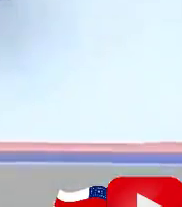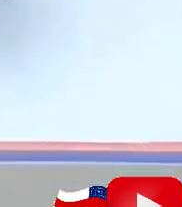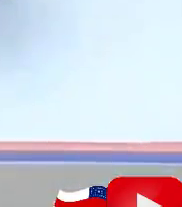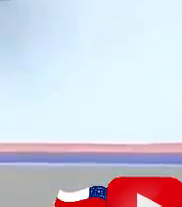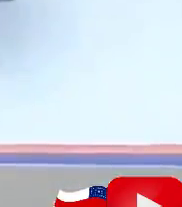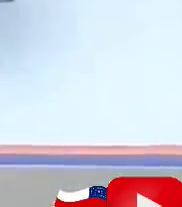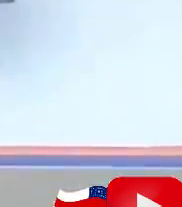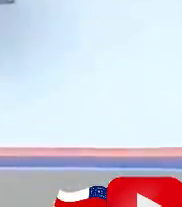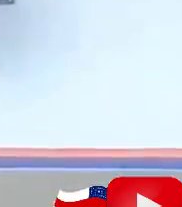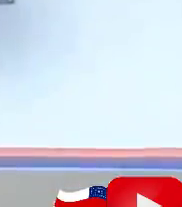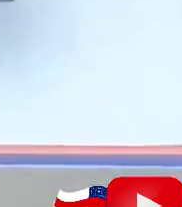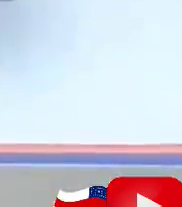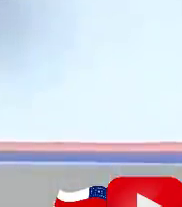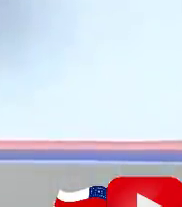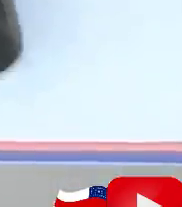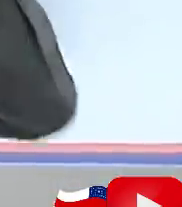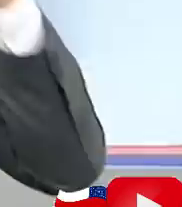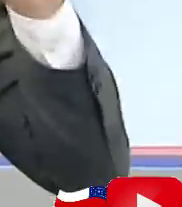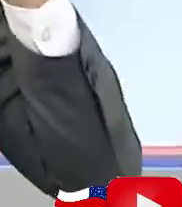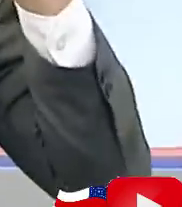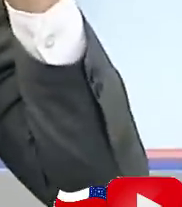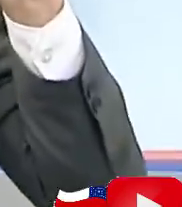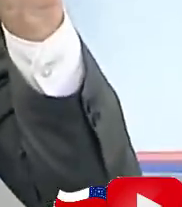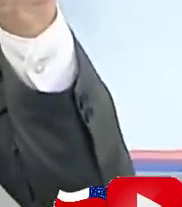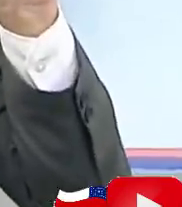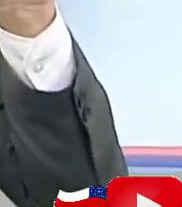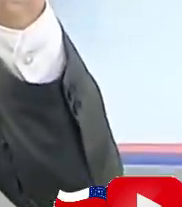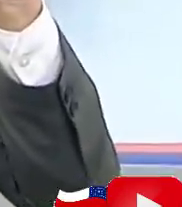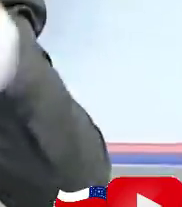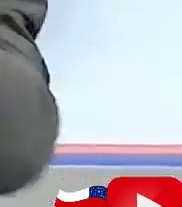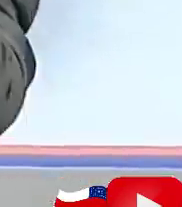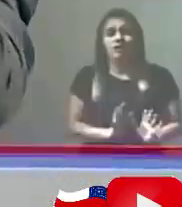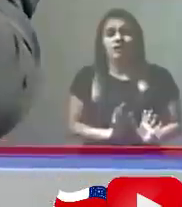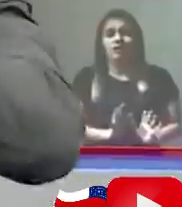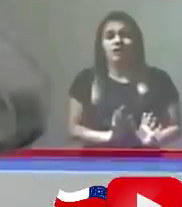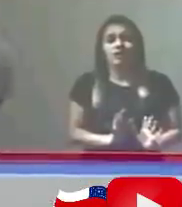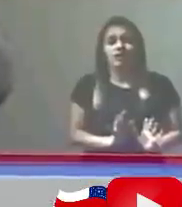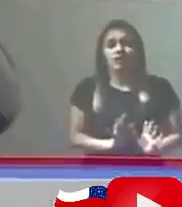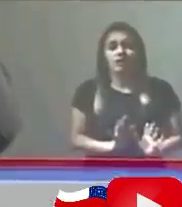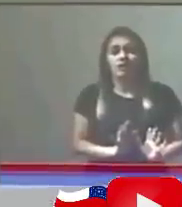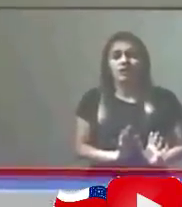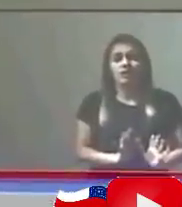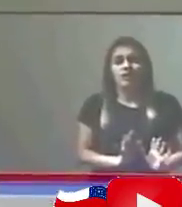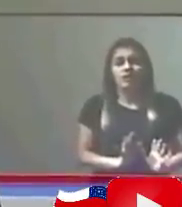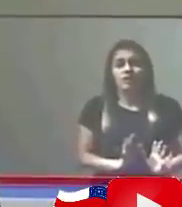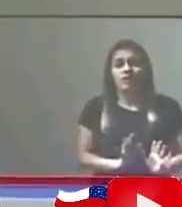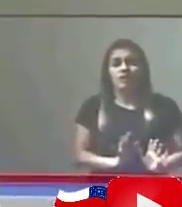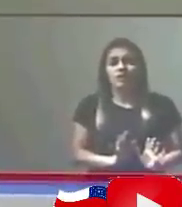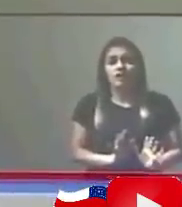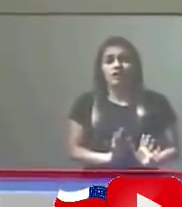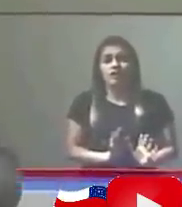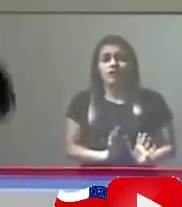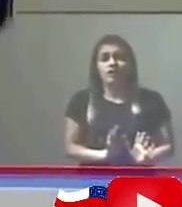Eu vou querer isso de novo. Você viu bem o que o prefeito de Imeira falou. Tenham calma.